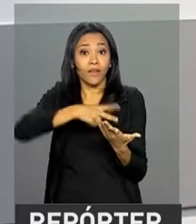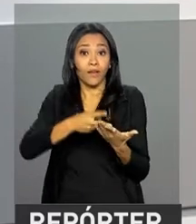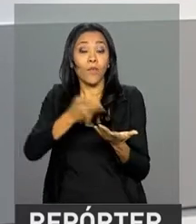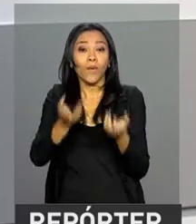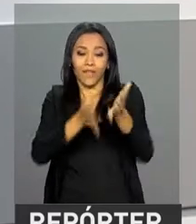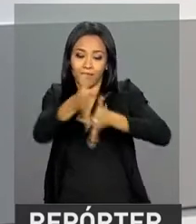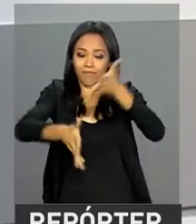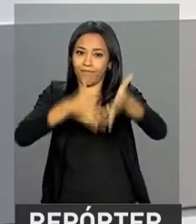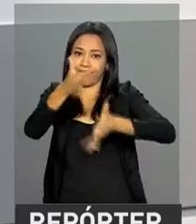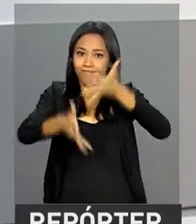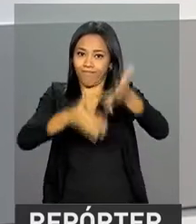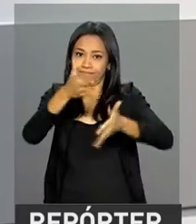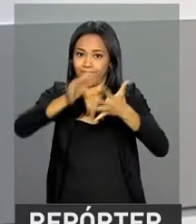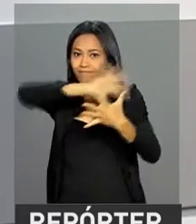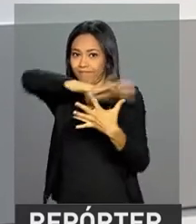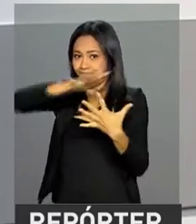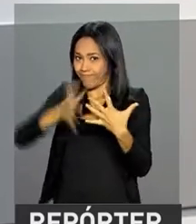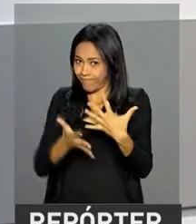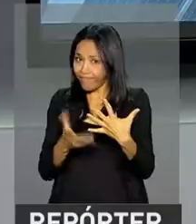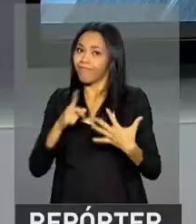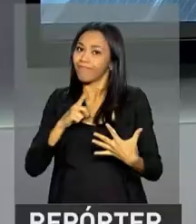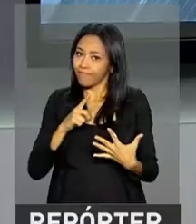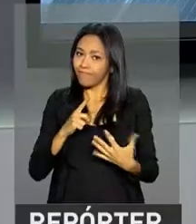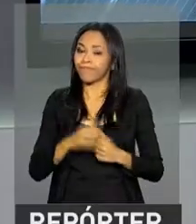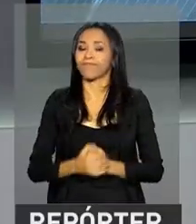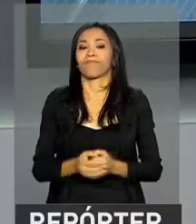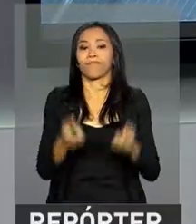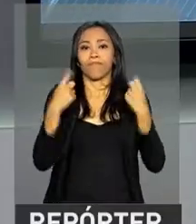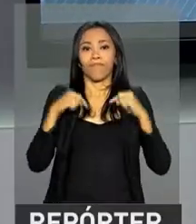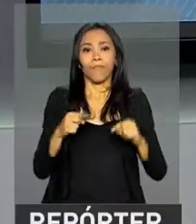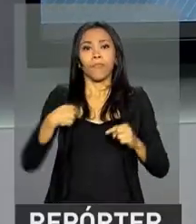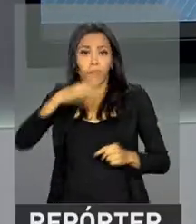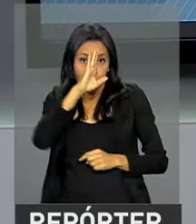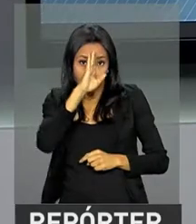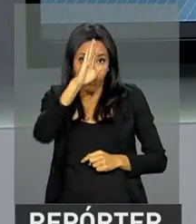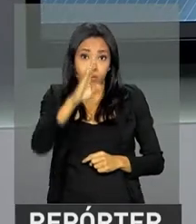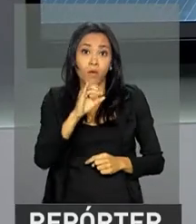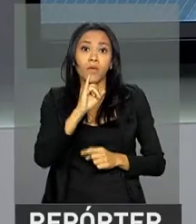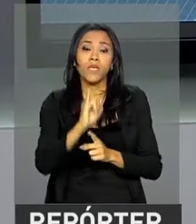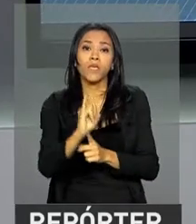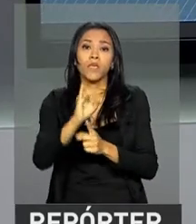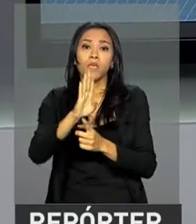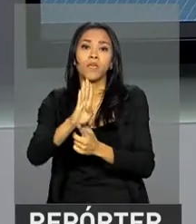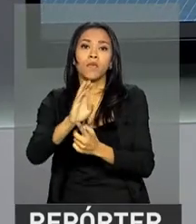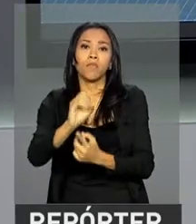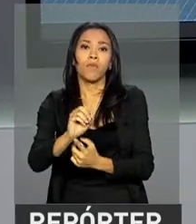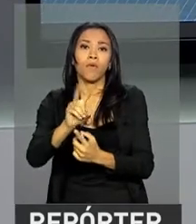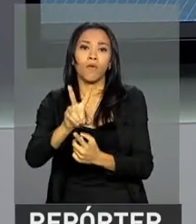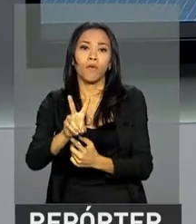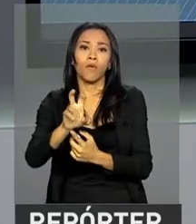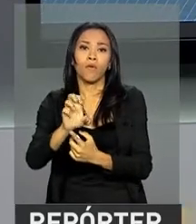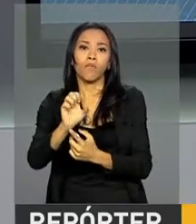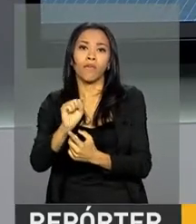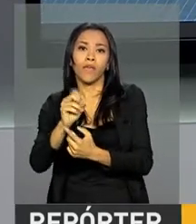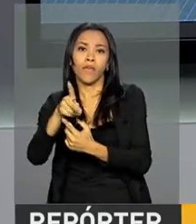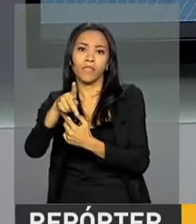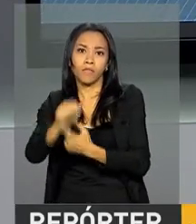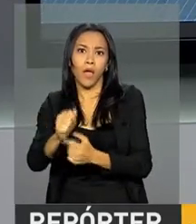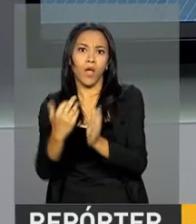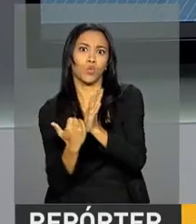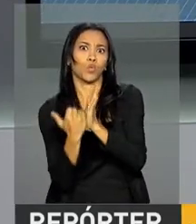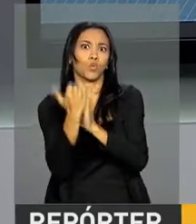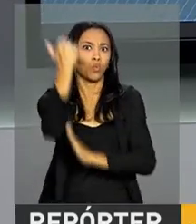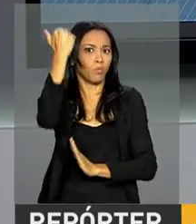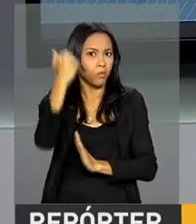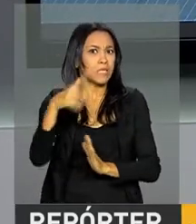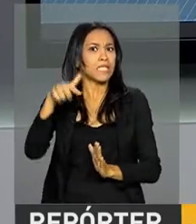o site para a língua brasileira de sinais. O principal índice do Ibovespa, a Bolsa Brasileira, opera em forte alta e chegou próximo